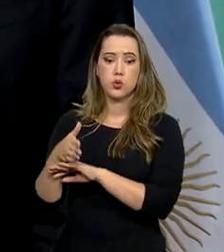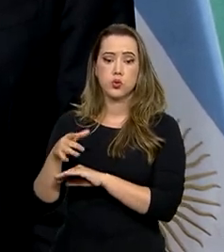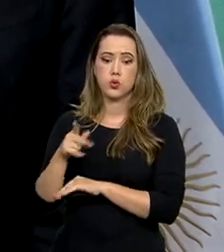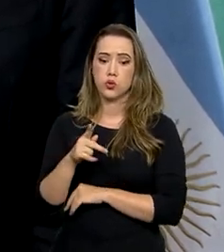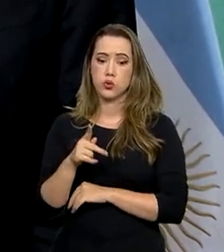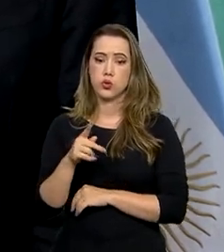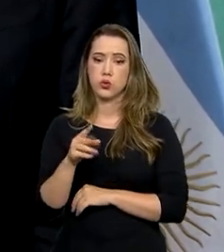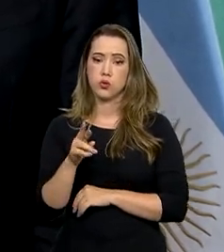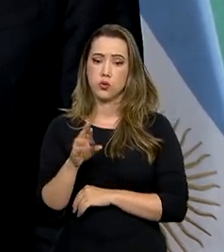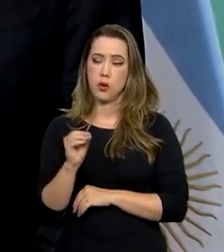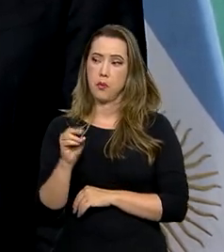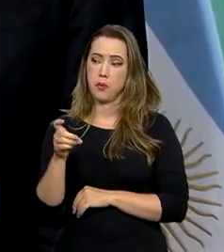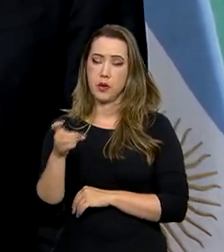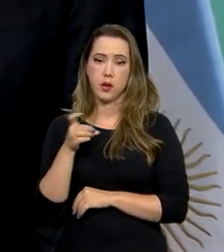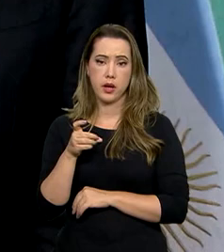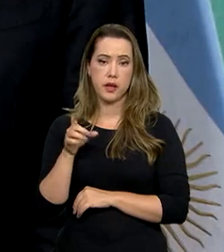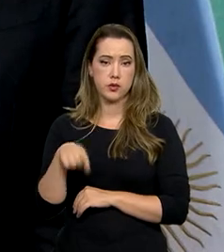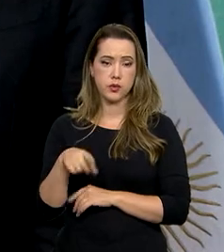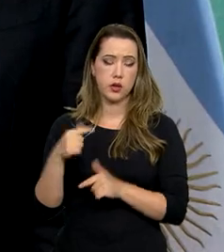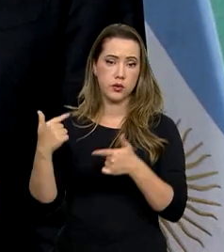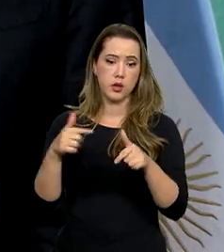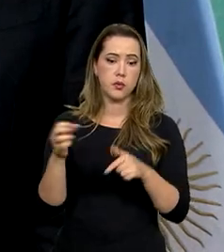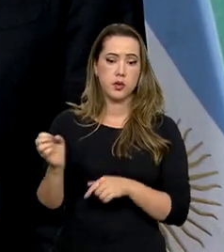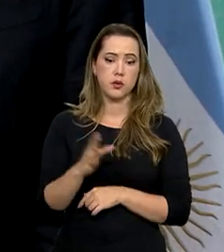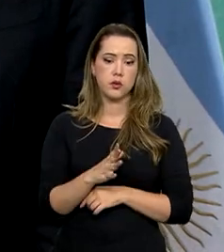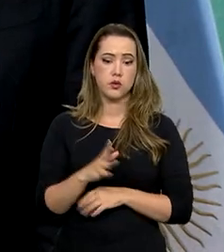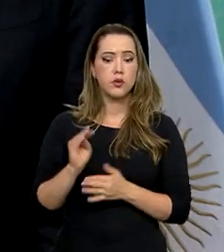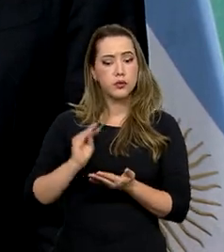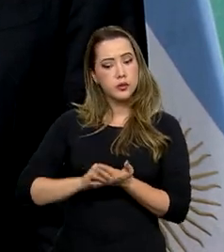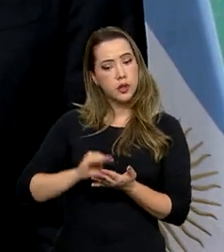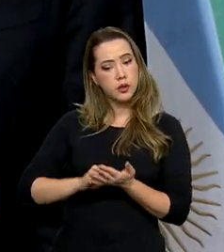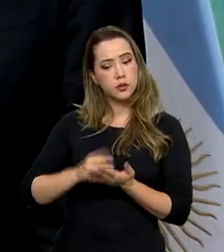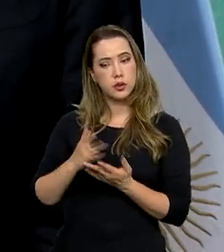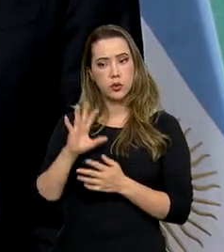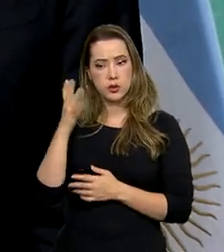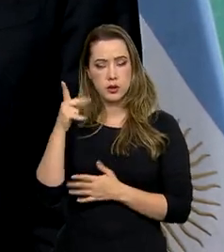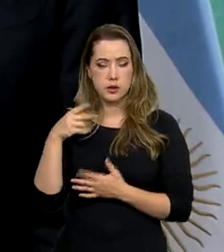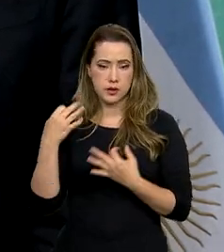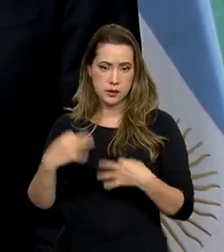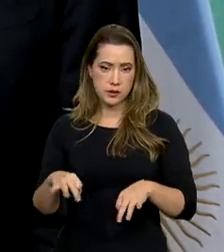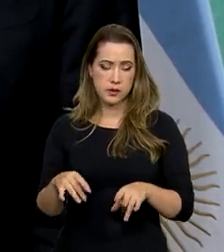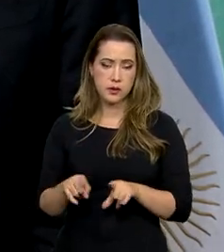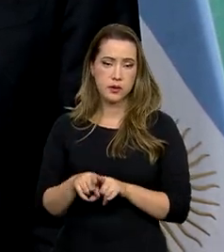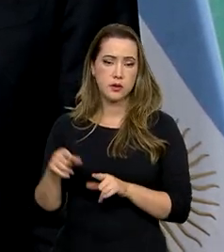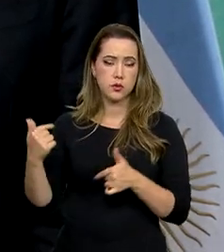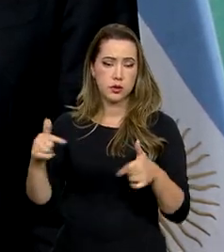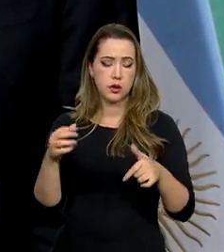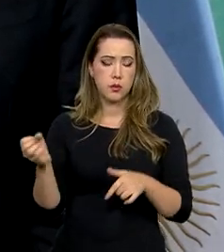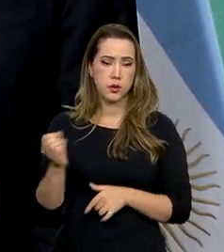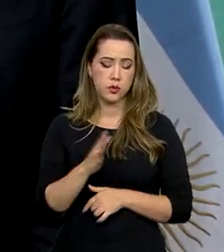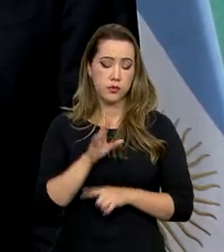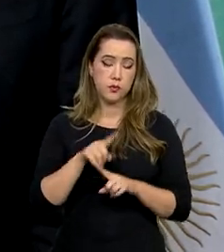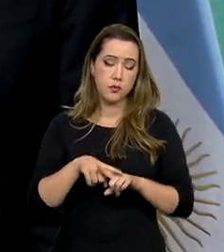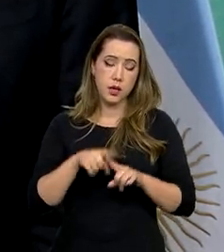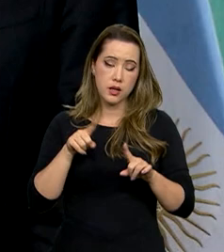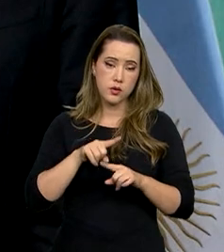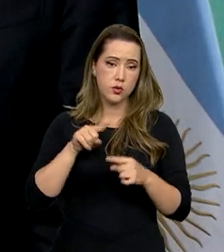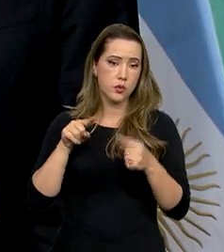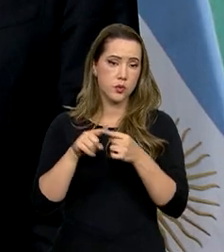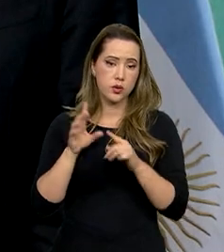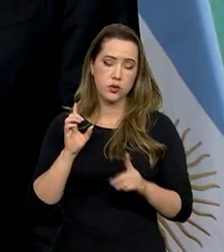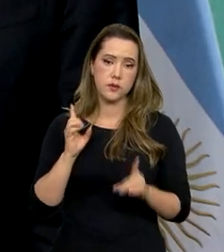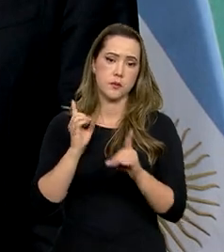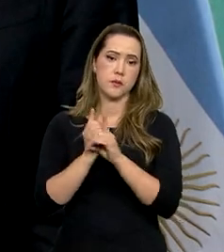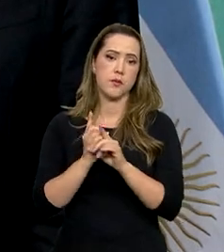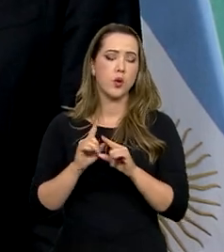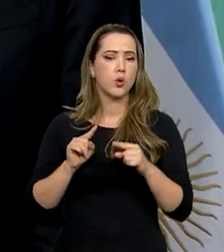O que seria uma operação nova, ela não foi realizada ainda, seria uma operação nova, mas que viria um encontro